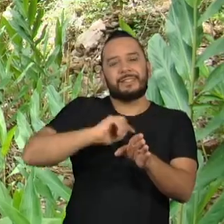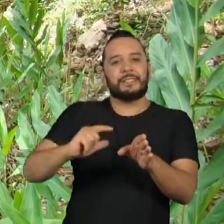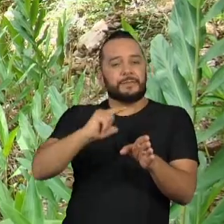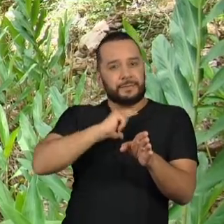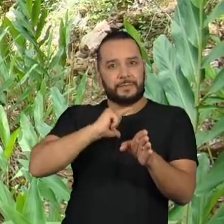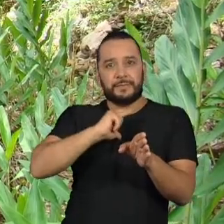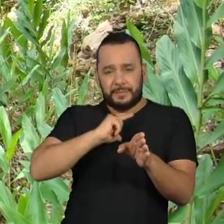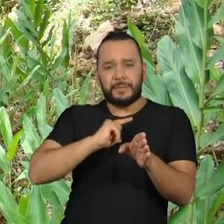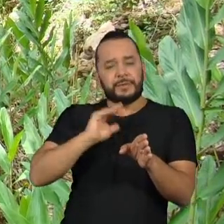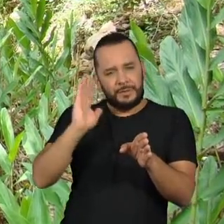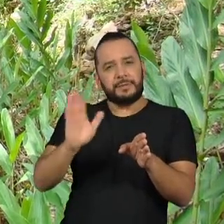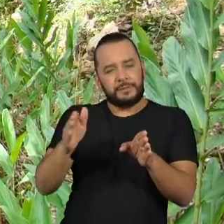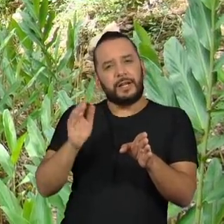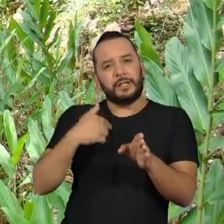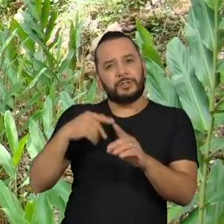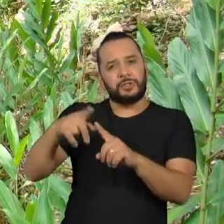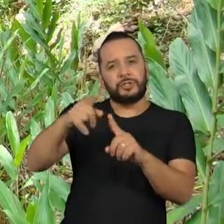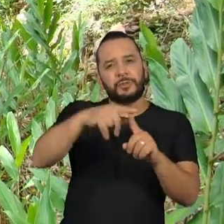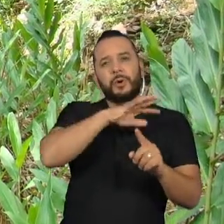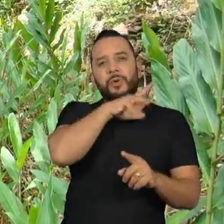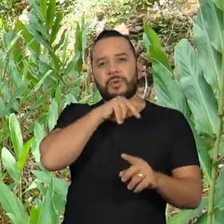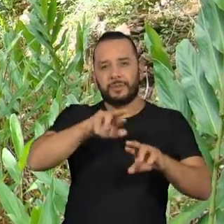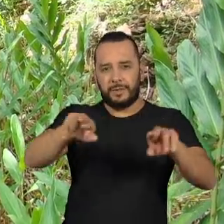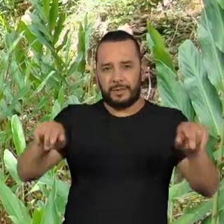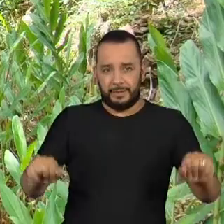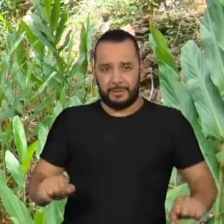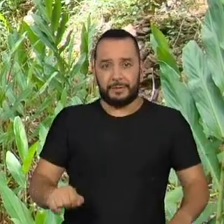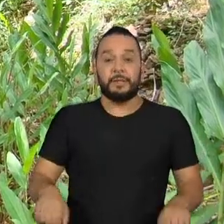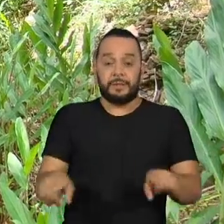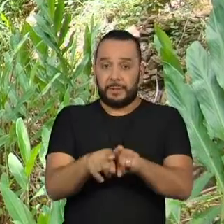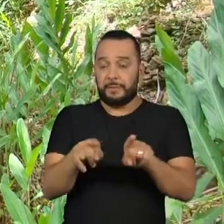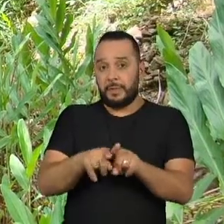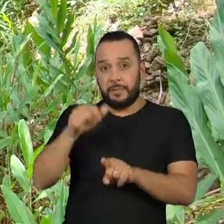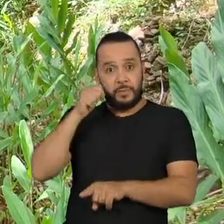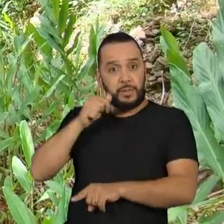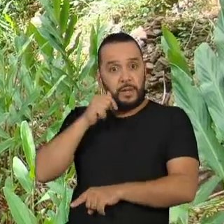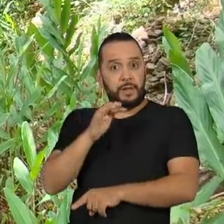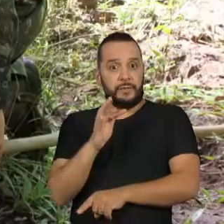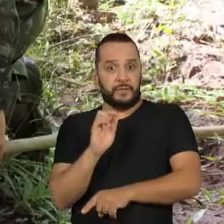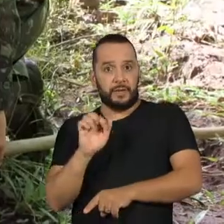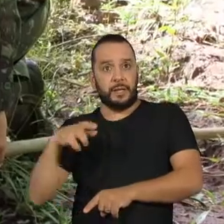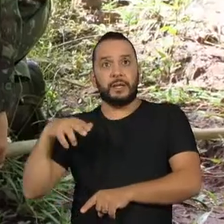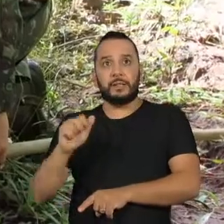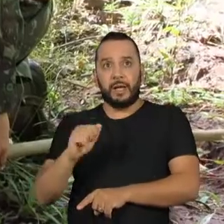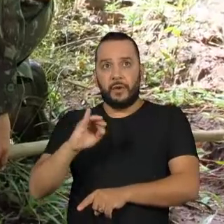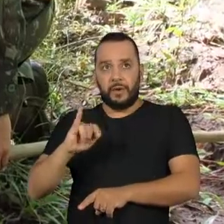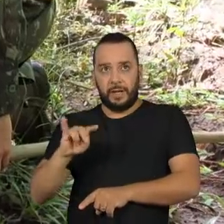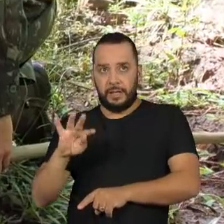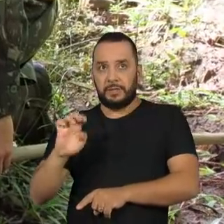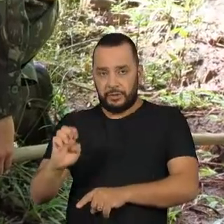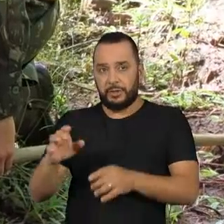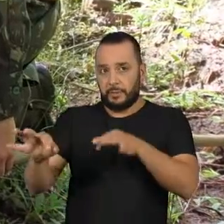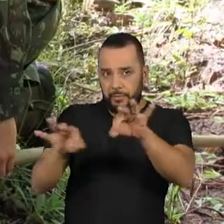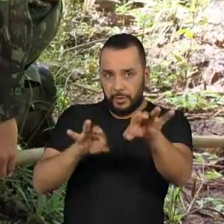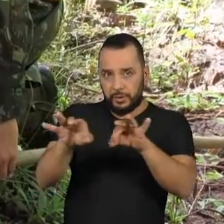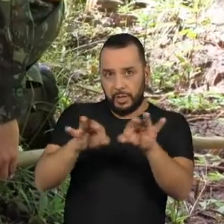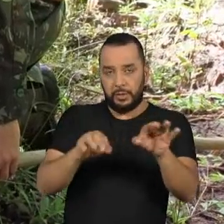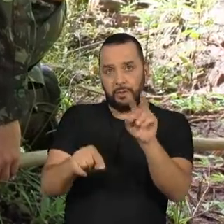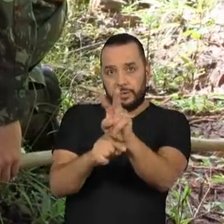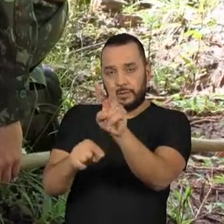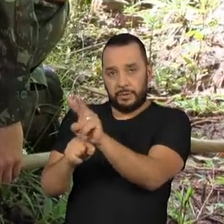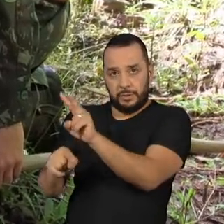uma alta riqueza de espécies. A doutora Fernanda Cavalcante, do Programa de Conservação Mamíferos do Cerrado,